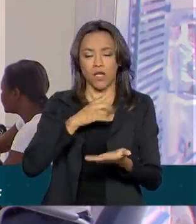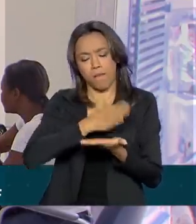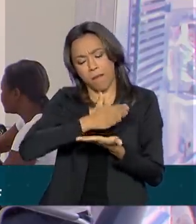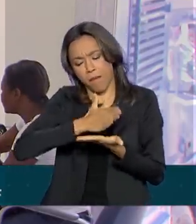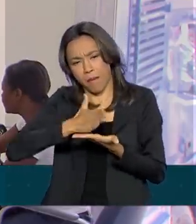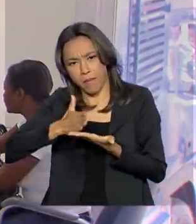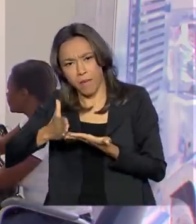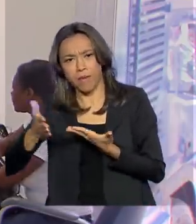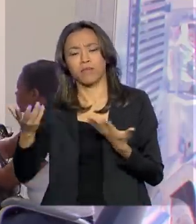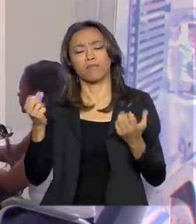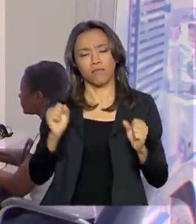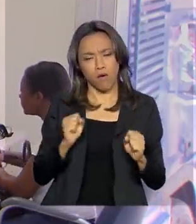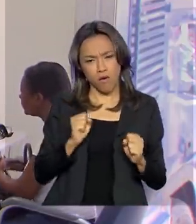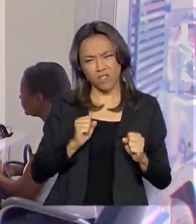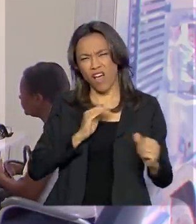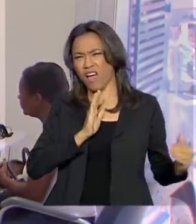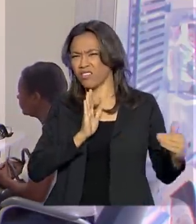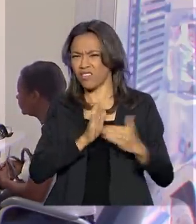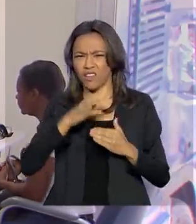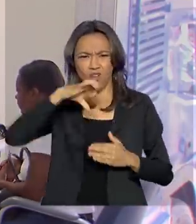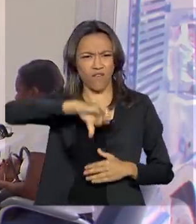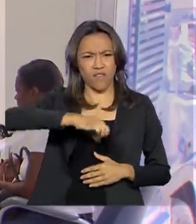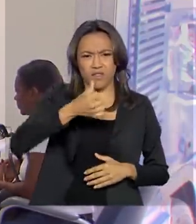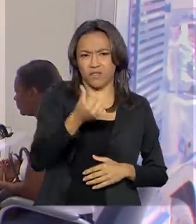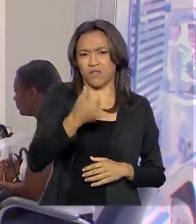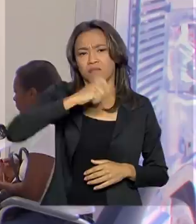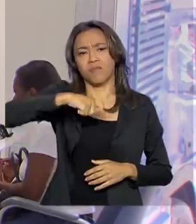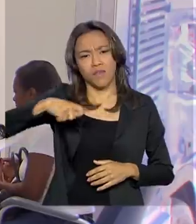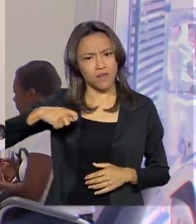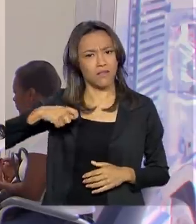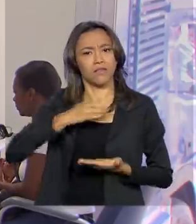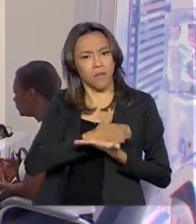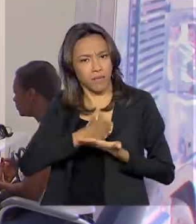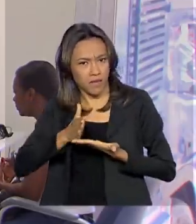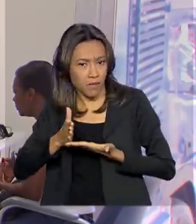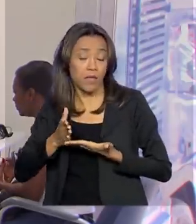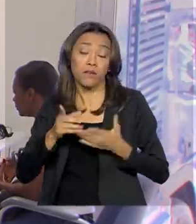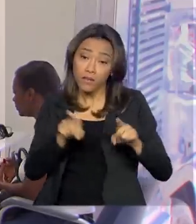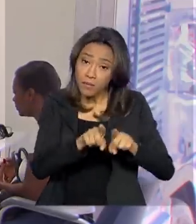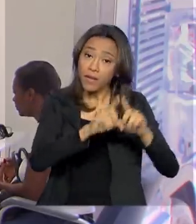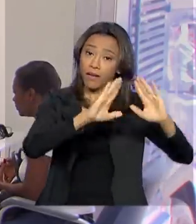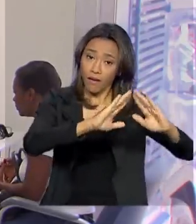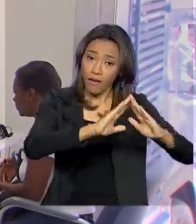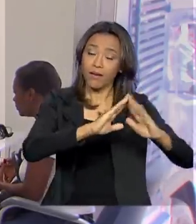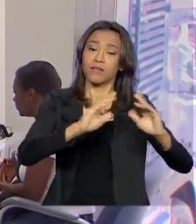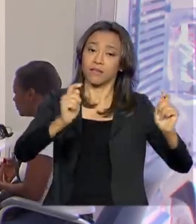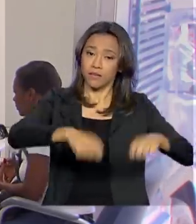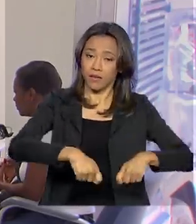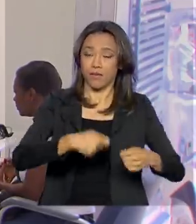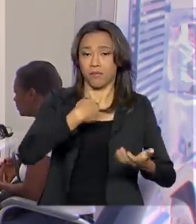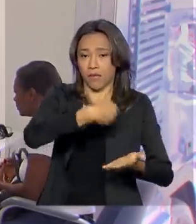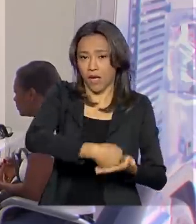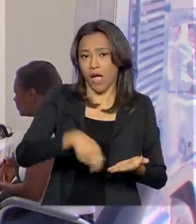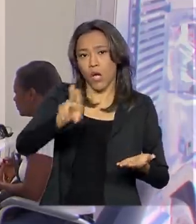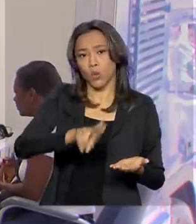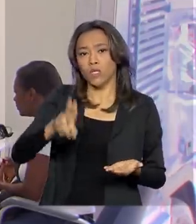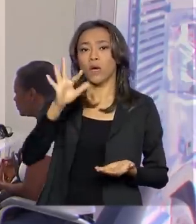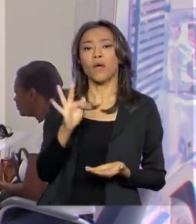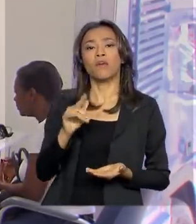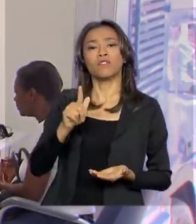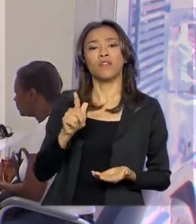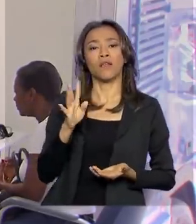Os parcelamentos podem ir até 96 meses e incluir a habitação também, que a gente pode incorporar, usar o FGTS